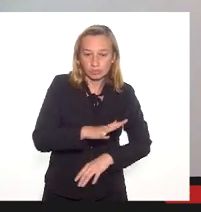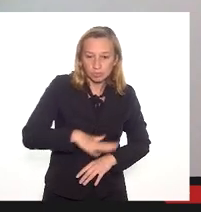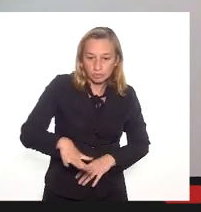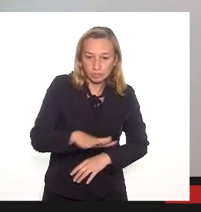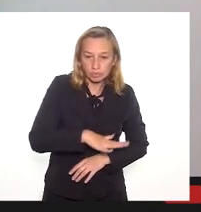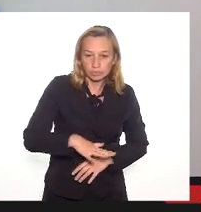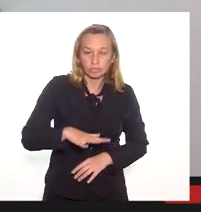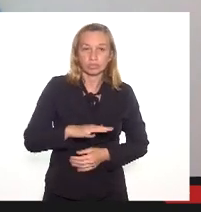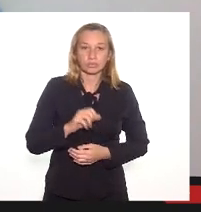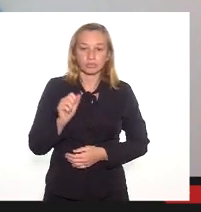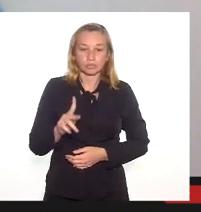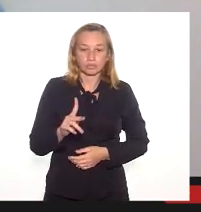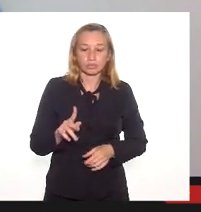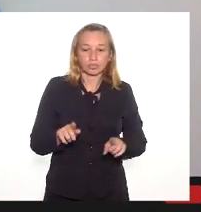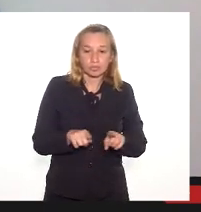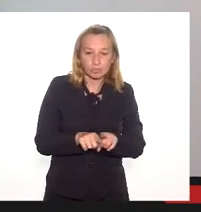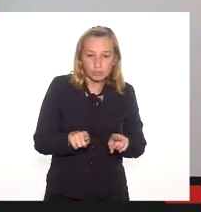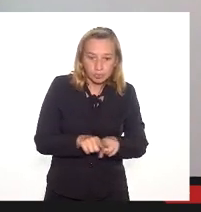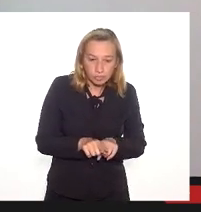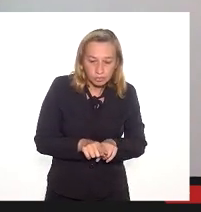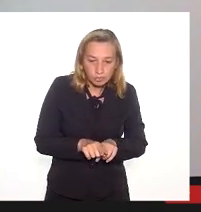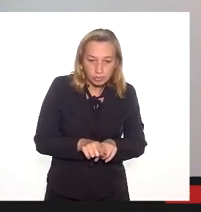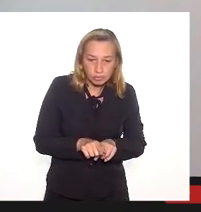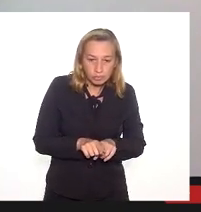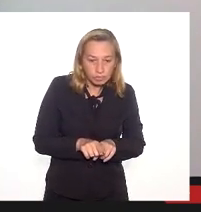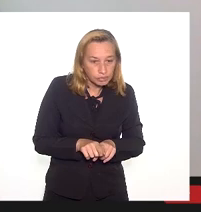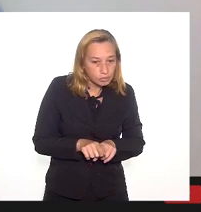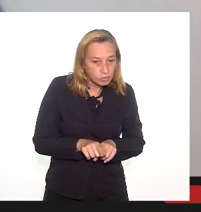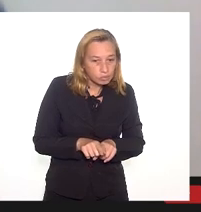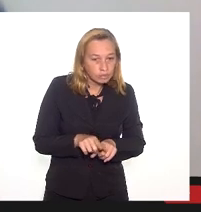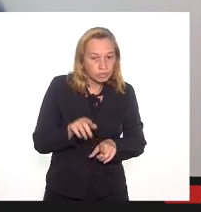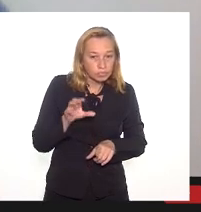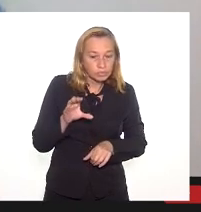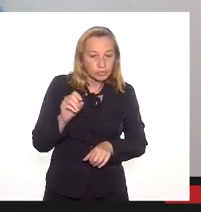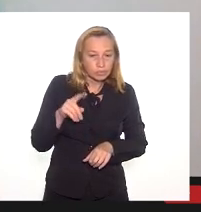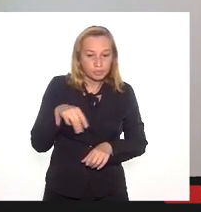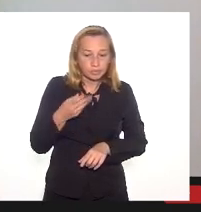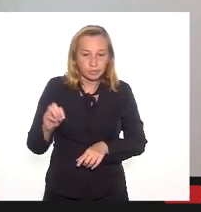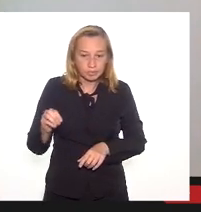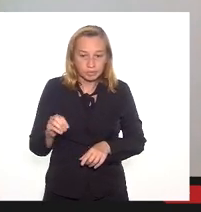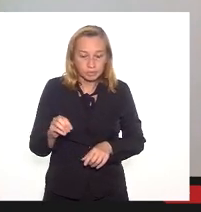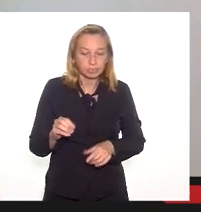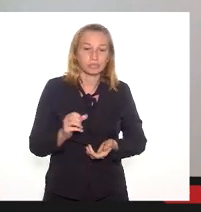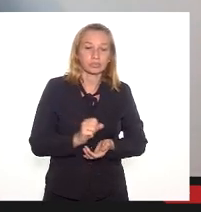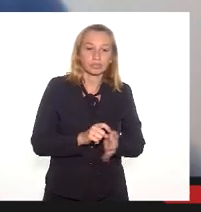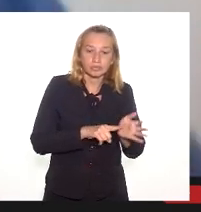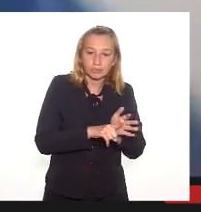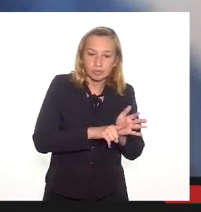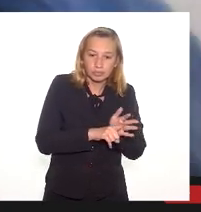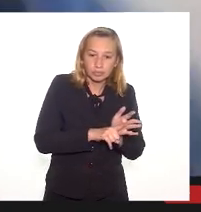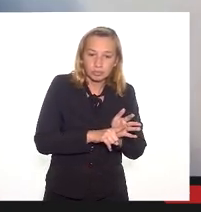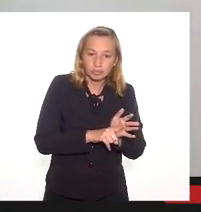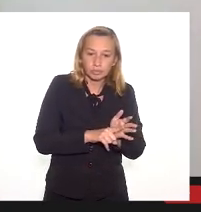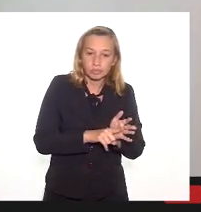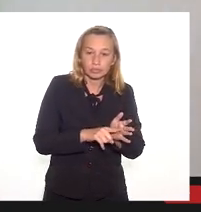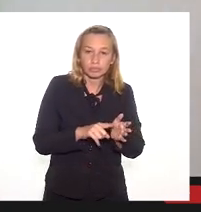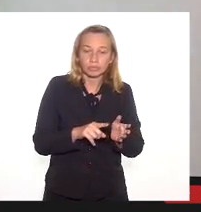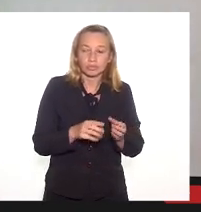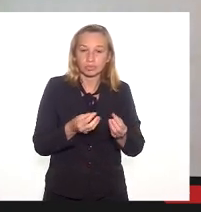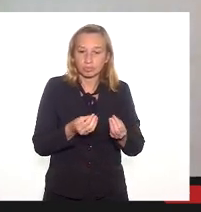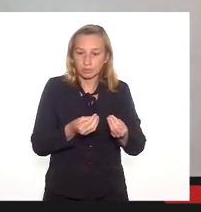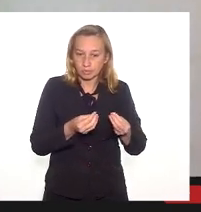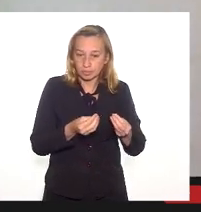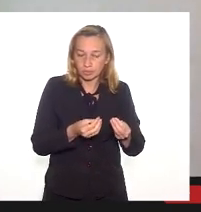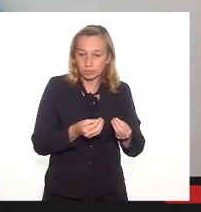ok? Bem como define o mecanismo de compensação, de mitigação dos danos previstos, né, em